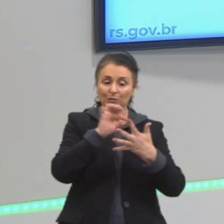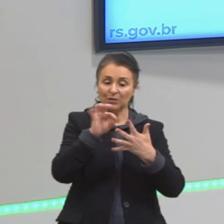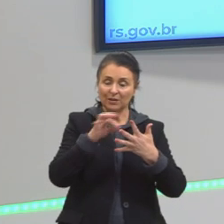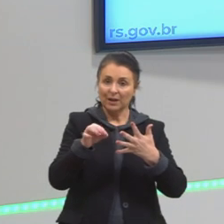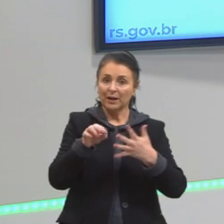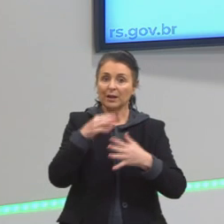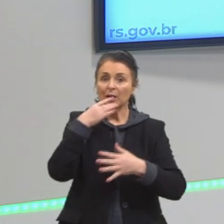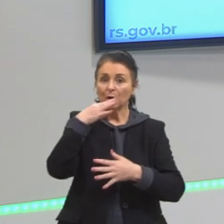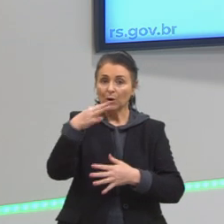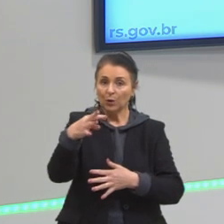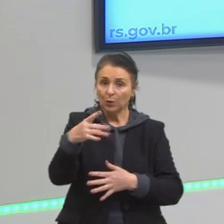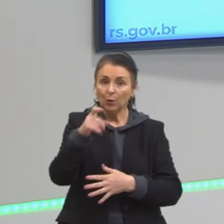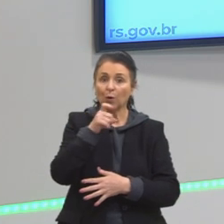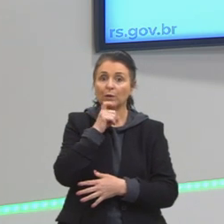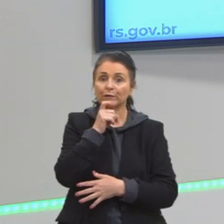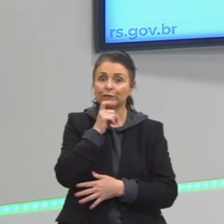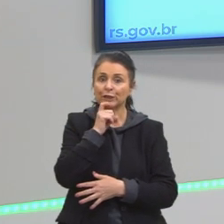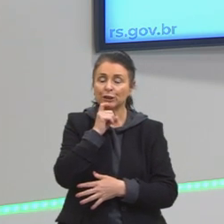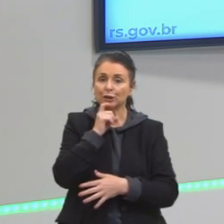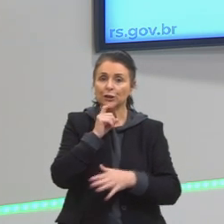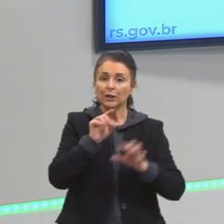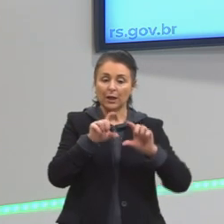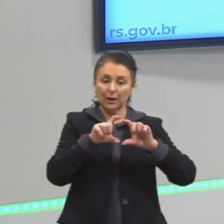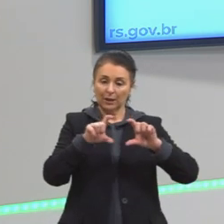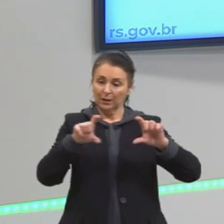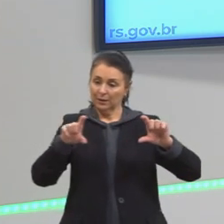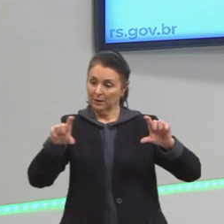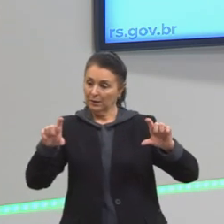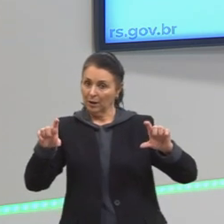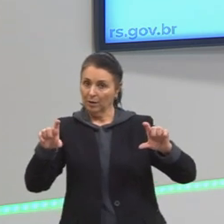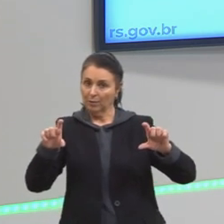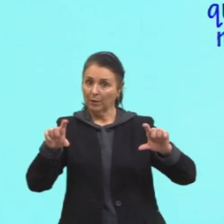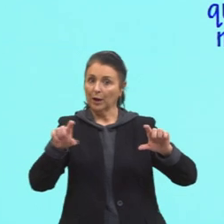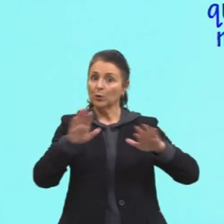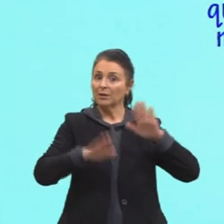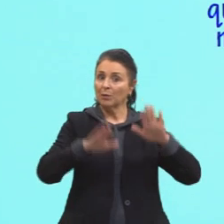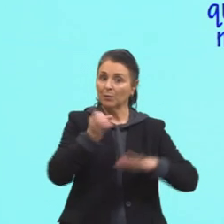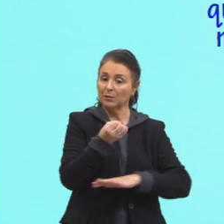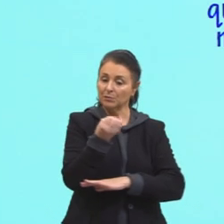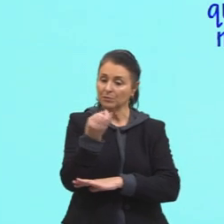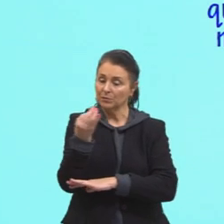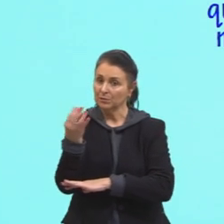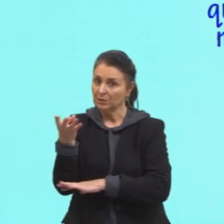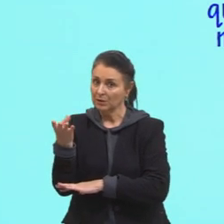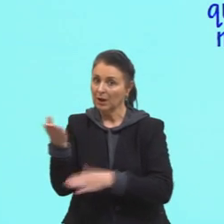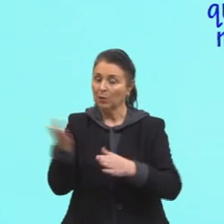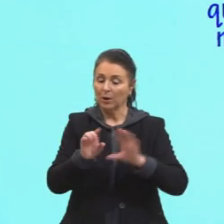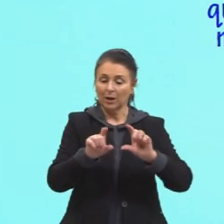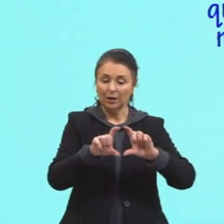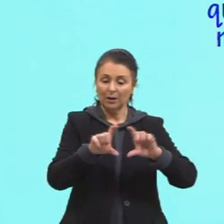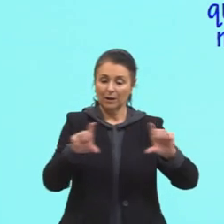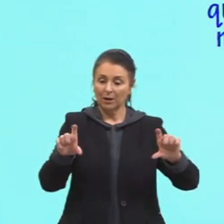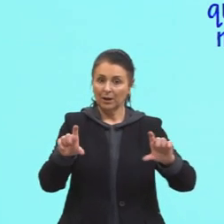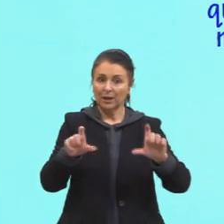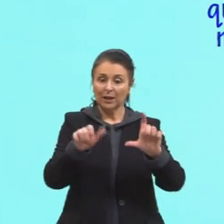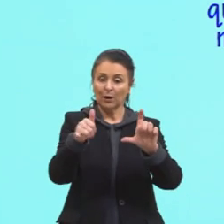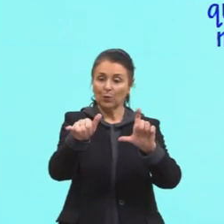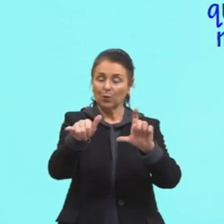verde. O tamanho delas é de acordo com a intensidade, mas agora a gente olha no eixo horizontal, no eixo X.